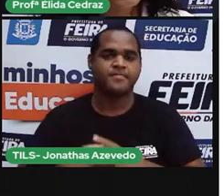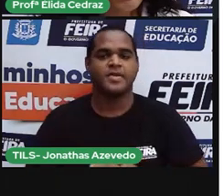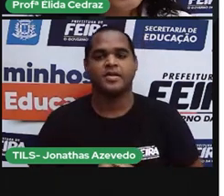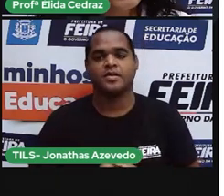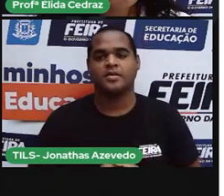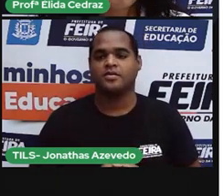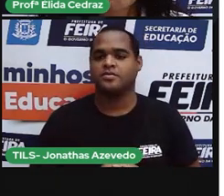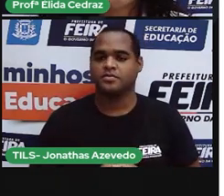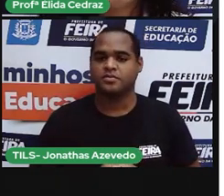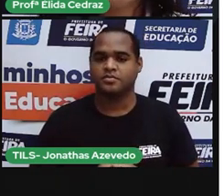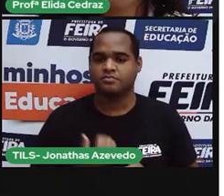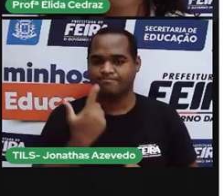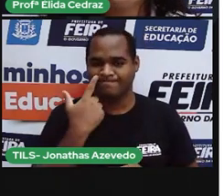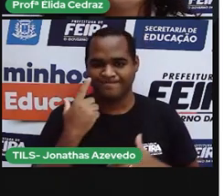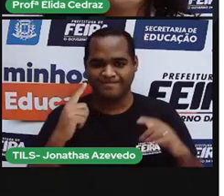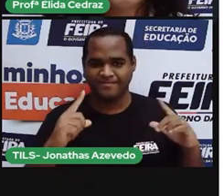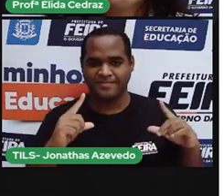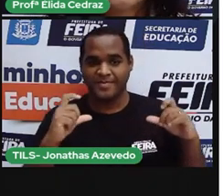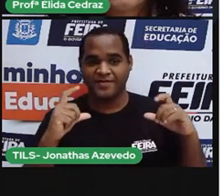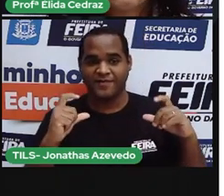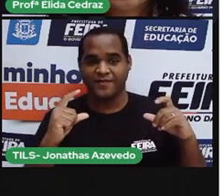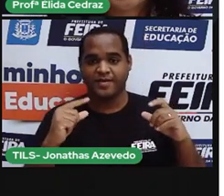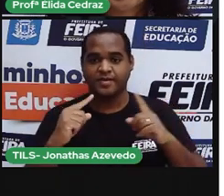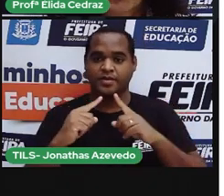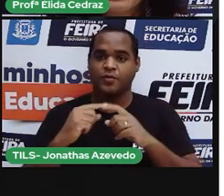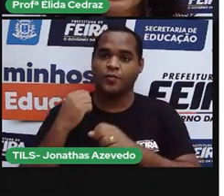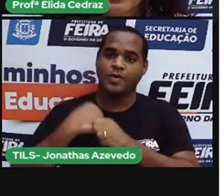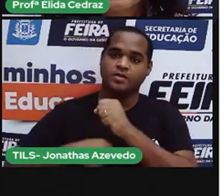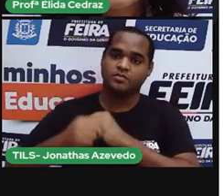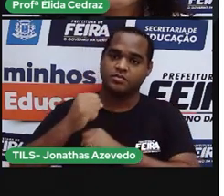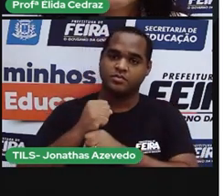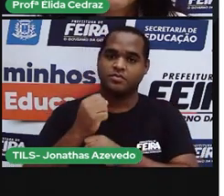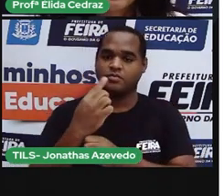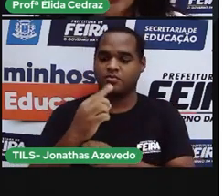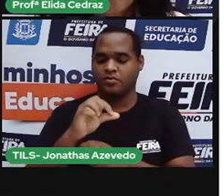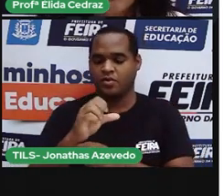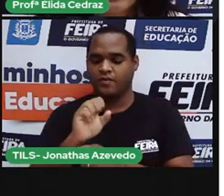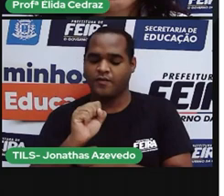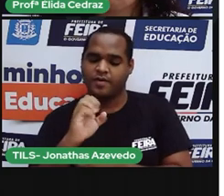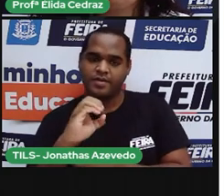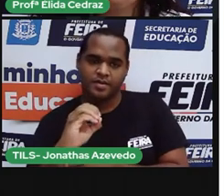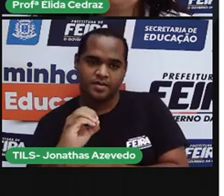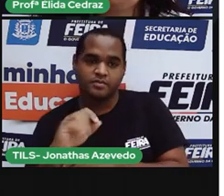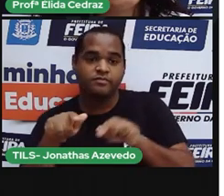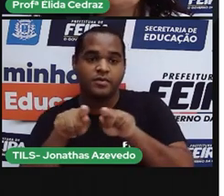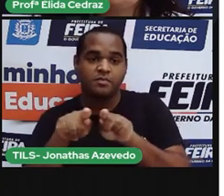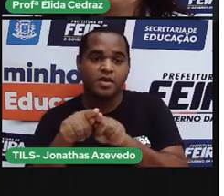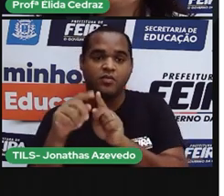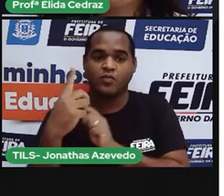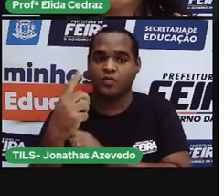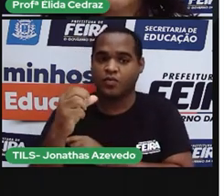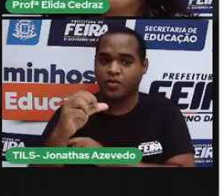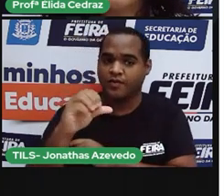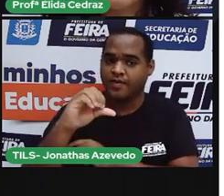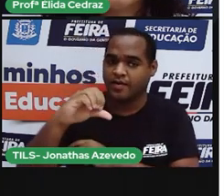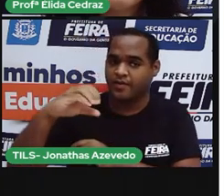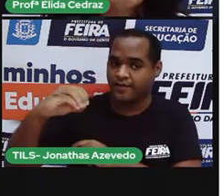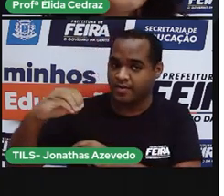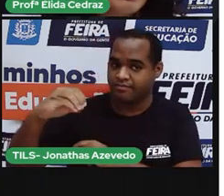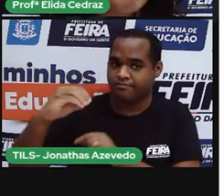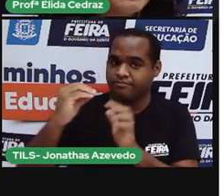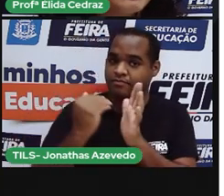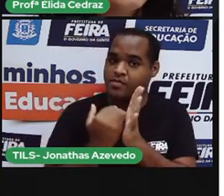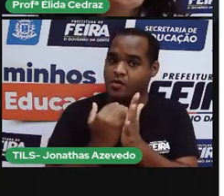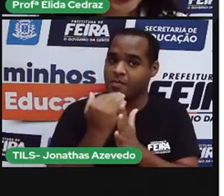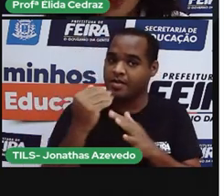Essa foto foi entre os anos de 80 e 90, quando a micareta era realizada